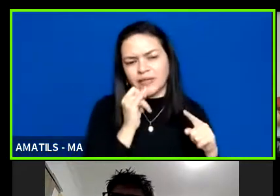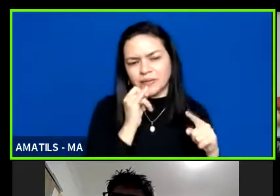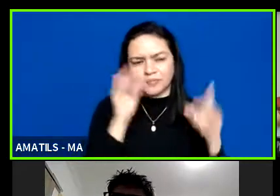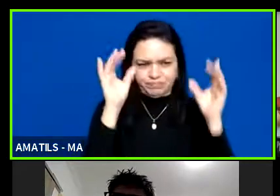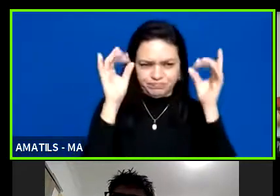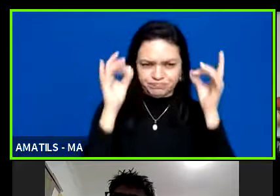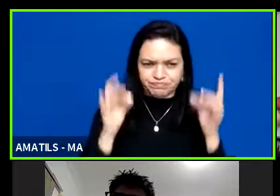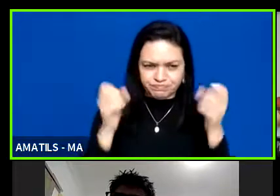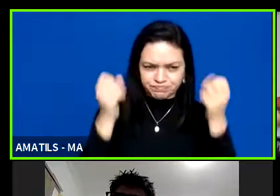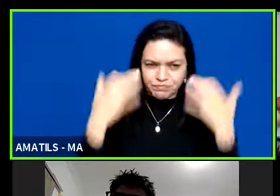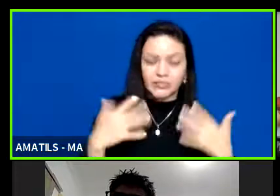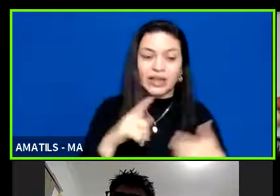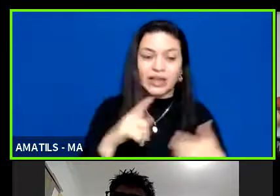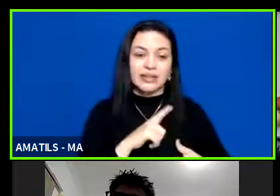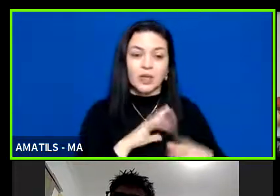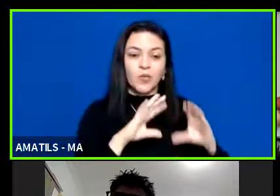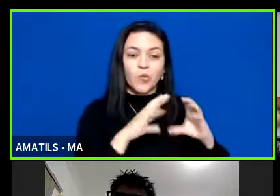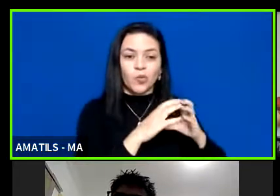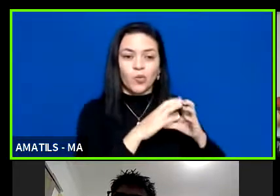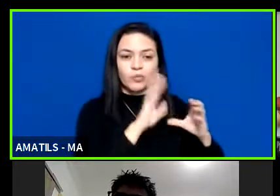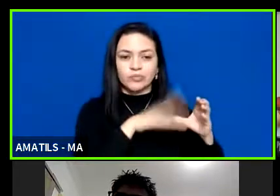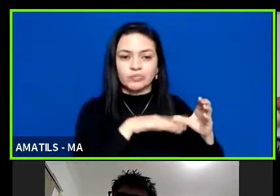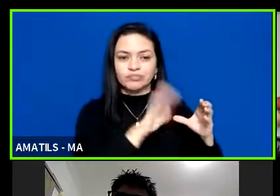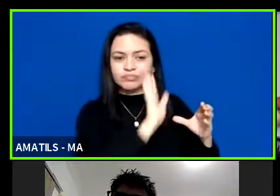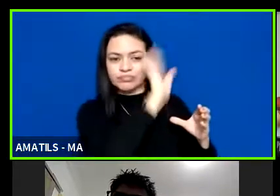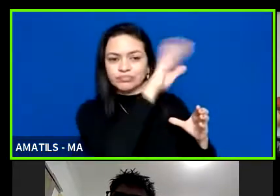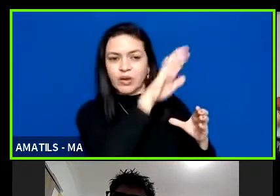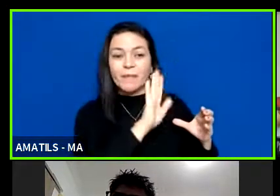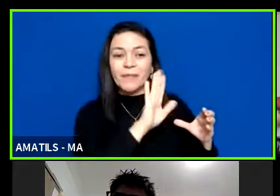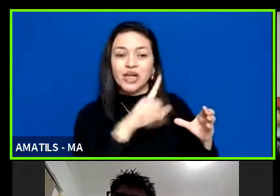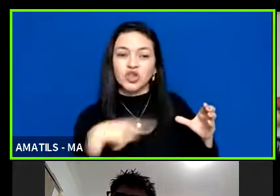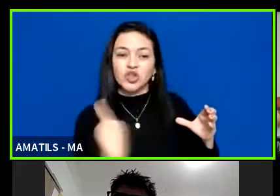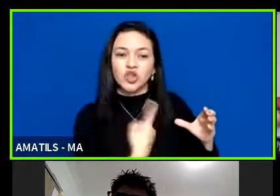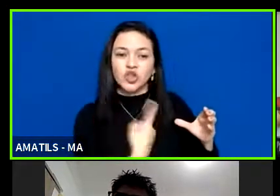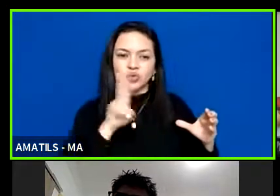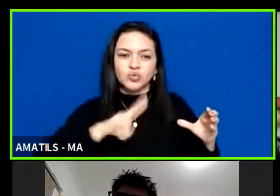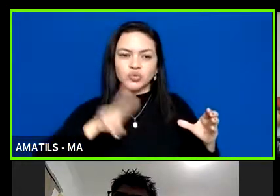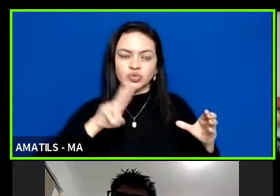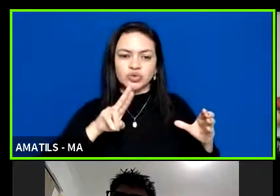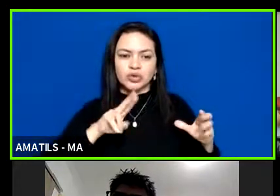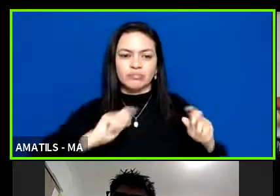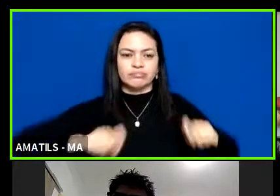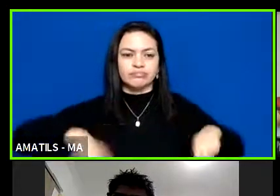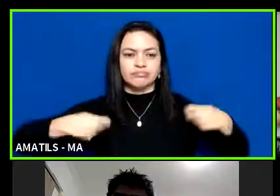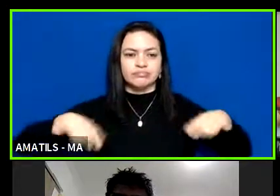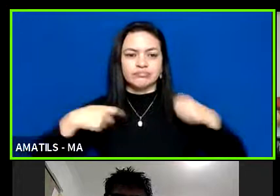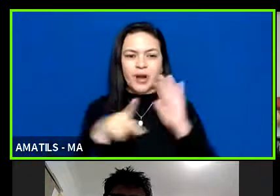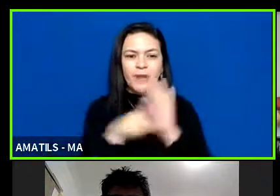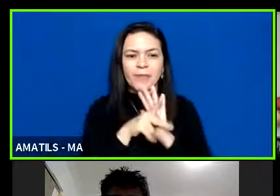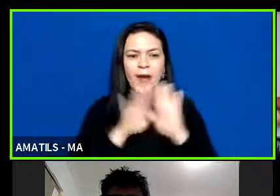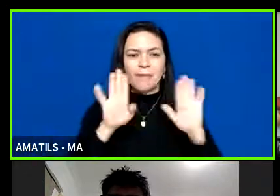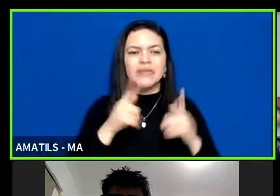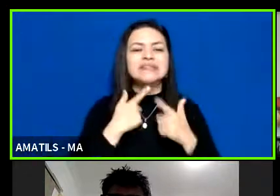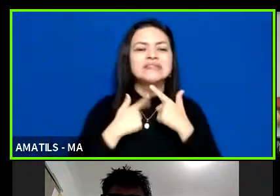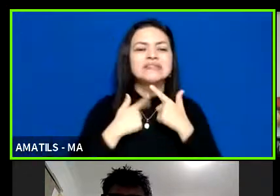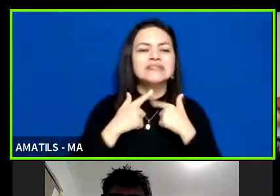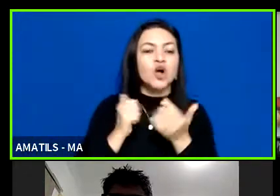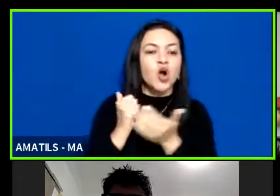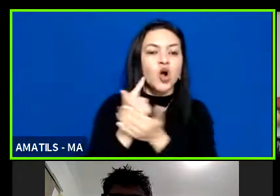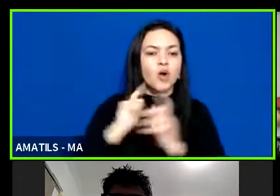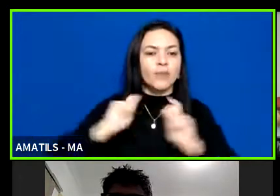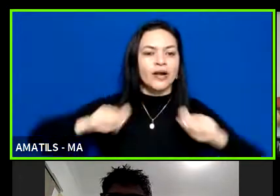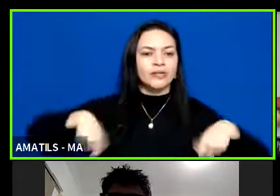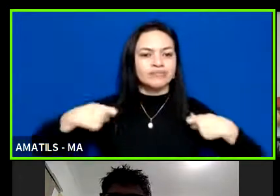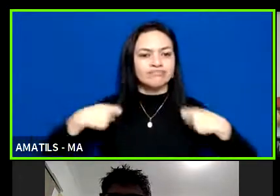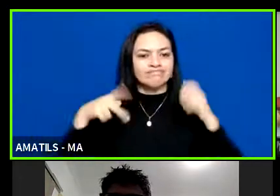só que nós utilizamos nossas cadeiras próprias mas nós temos desejo de ter cadeira própria para